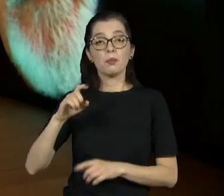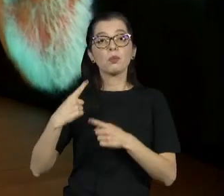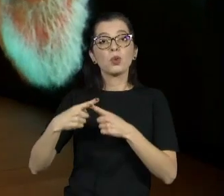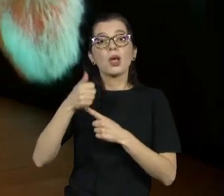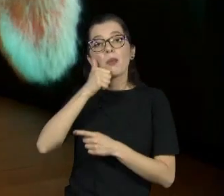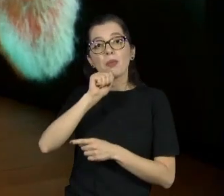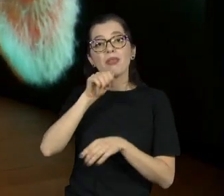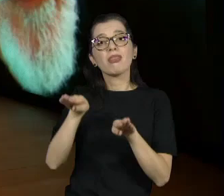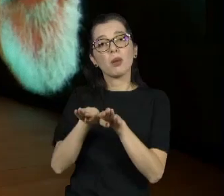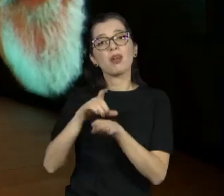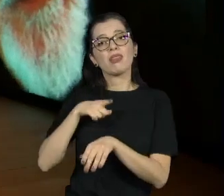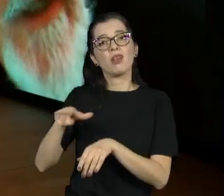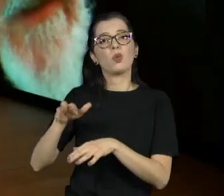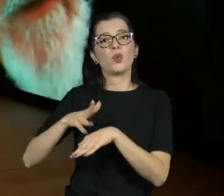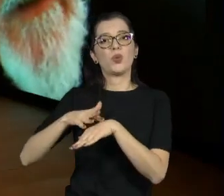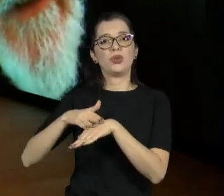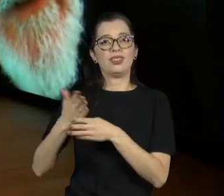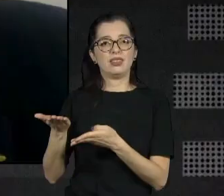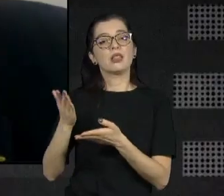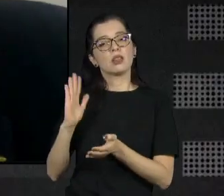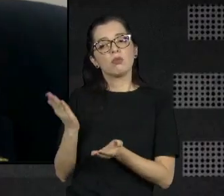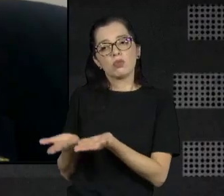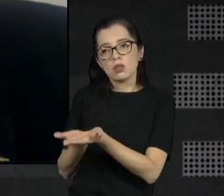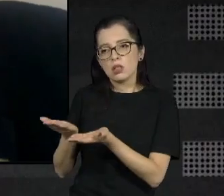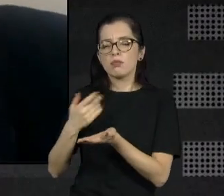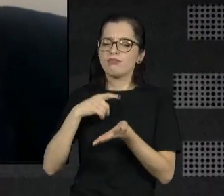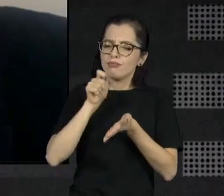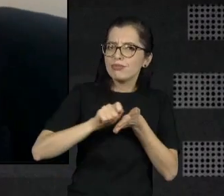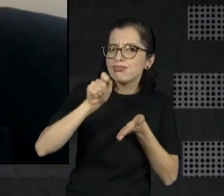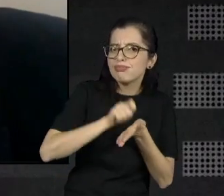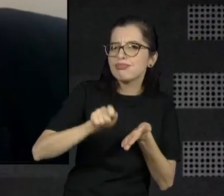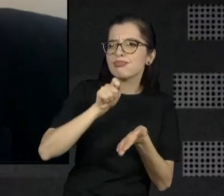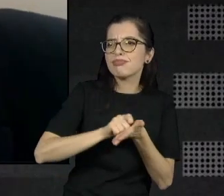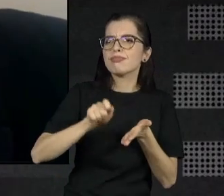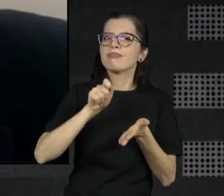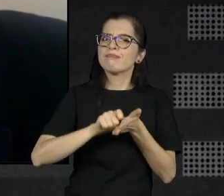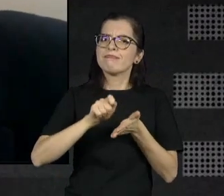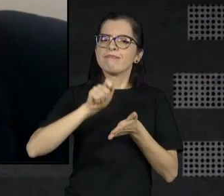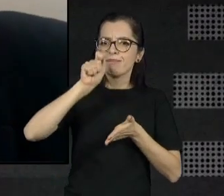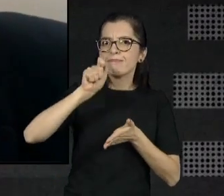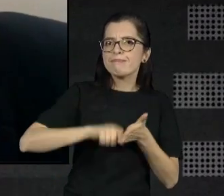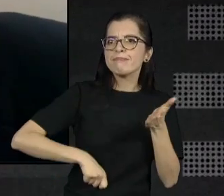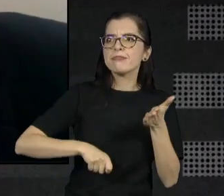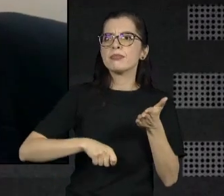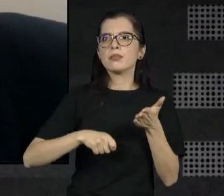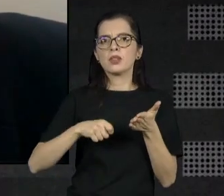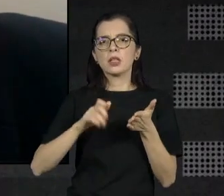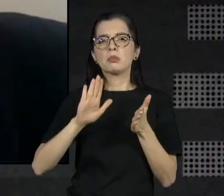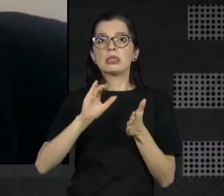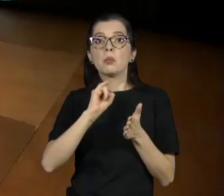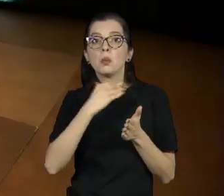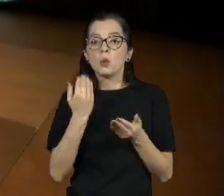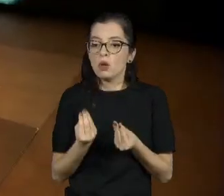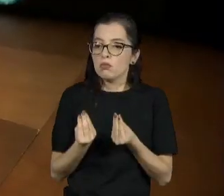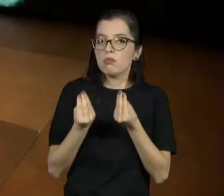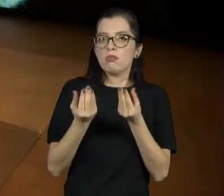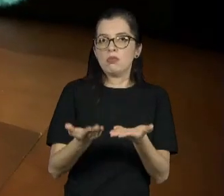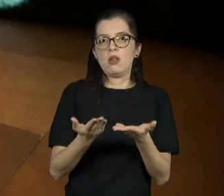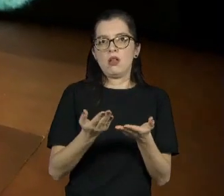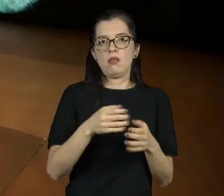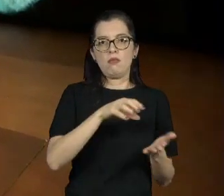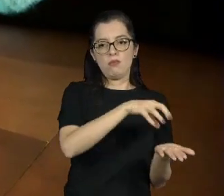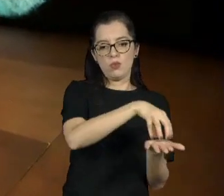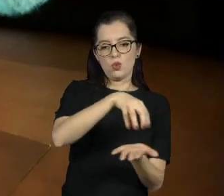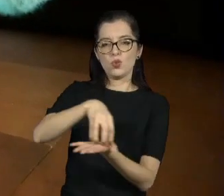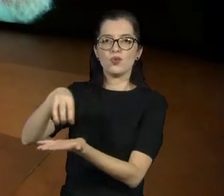papel, fiquei mais calmo, porque eu acho que é assim, tem que ser. Eu ganhei com o teatro, e voltar para, para essas